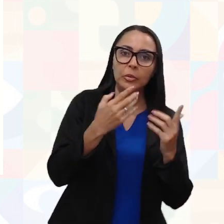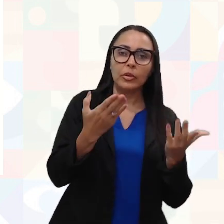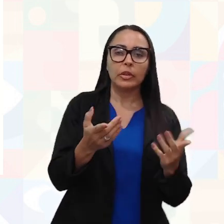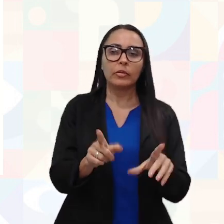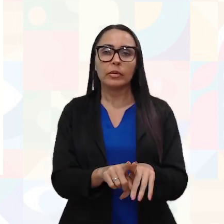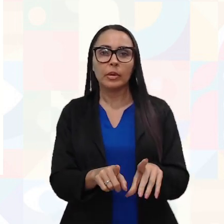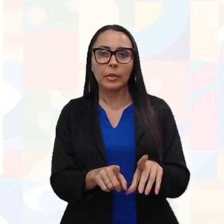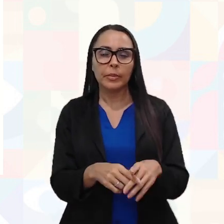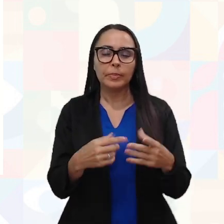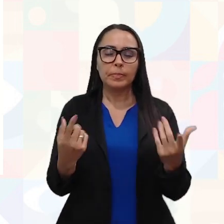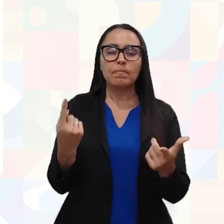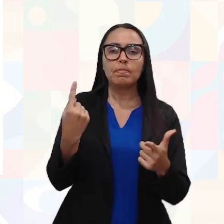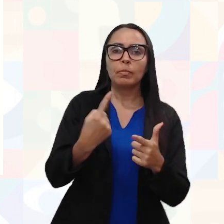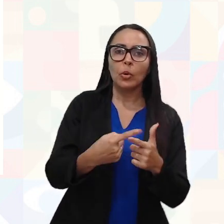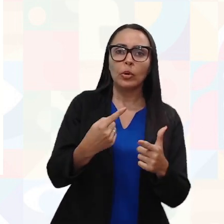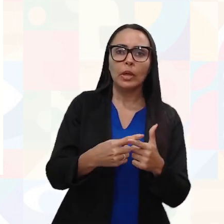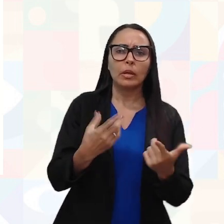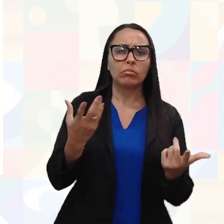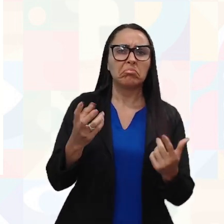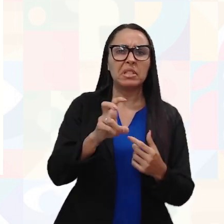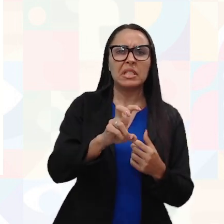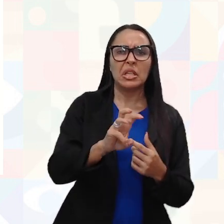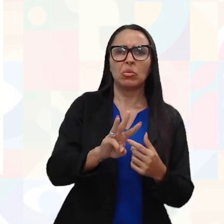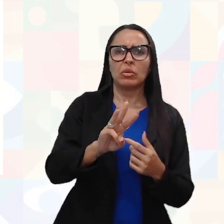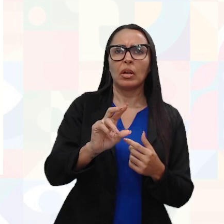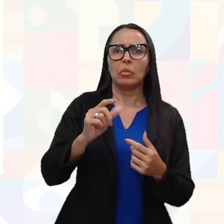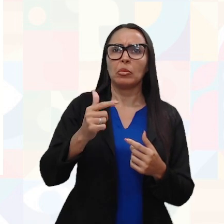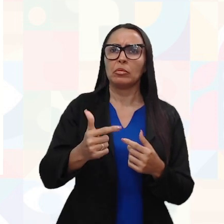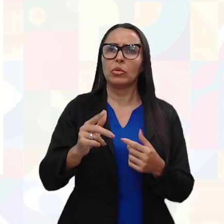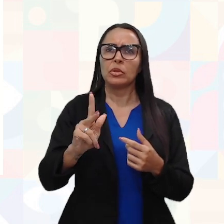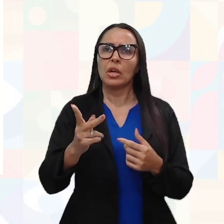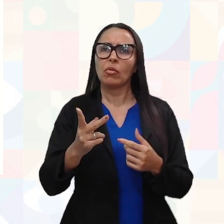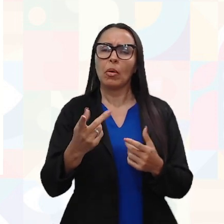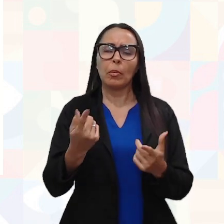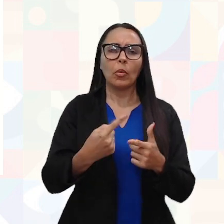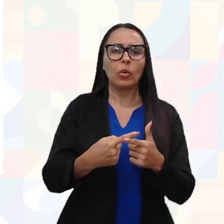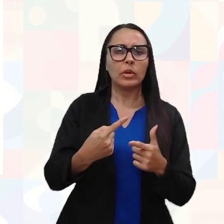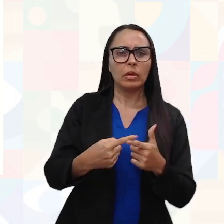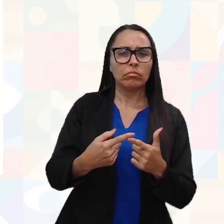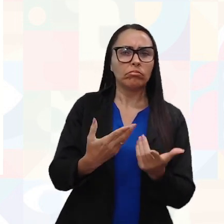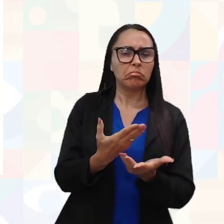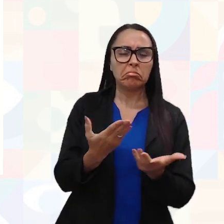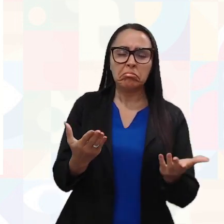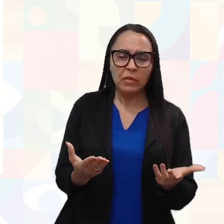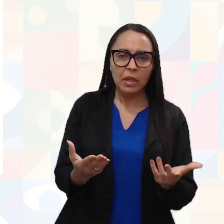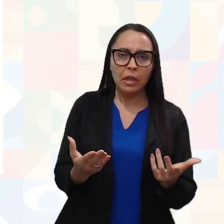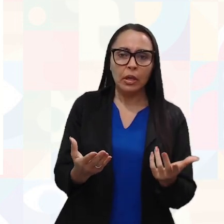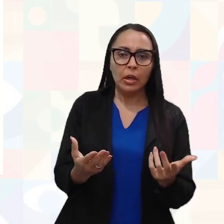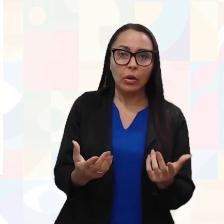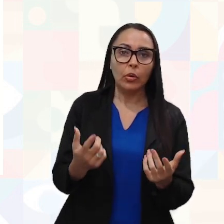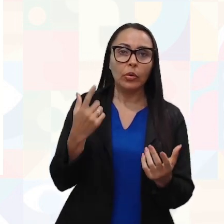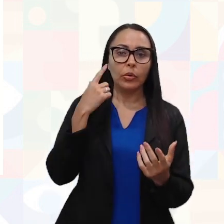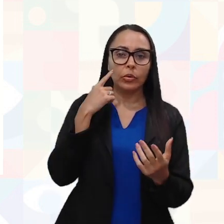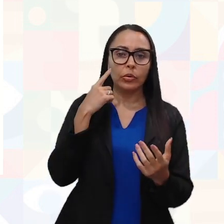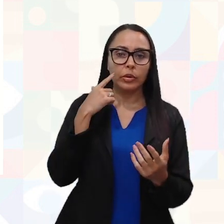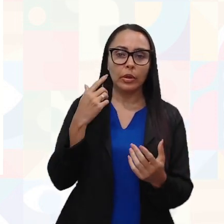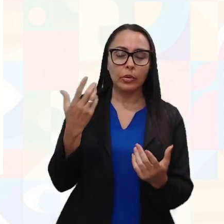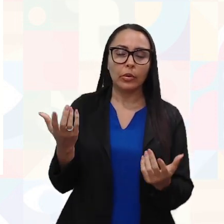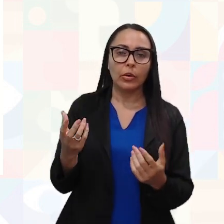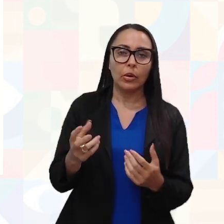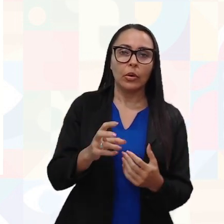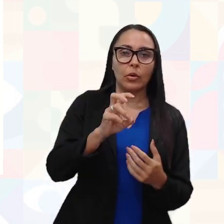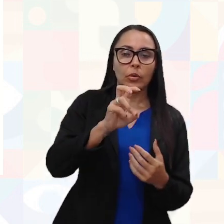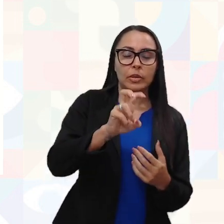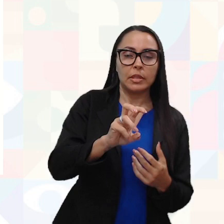E por que o nome 5W2H? Porque a ferramenta, ela leva em consideração os 5Ws, que